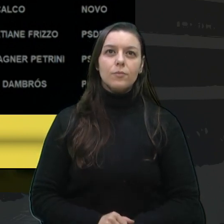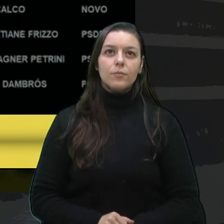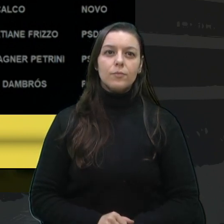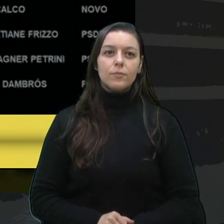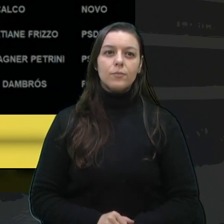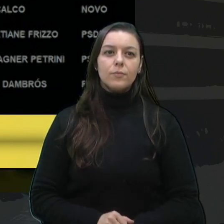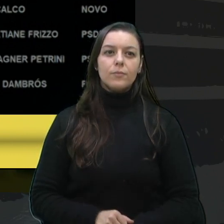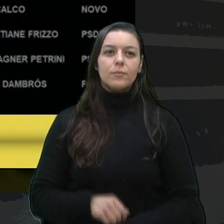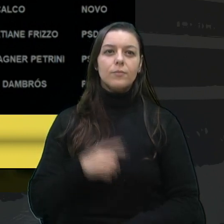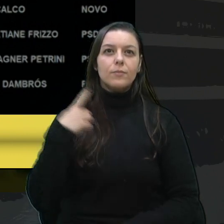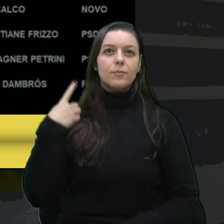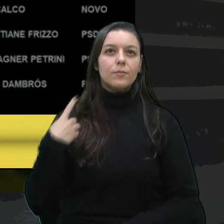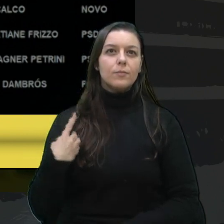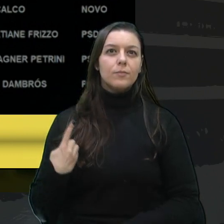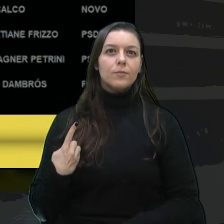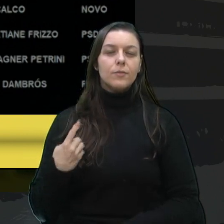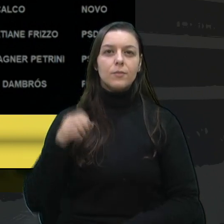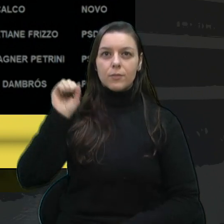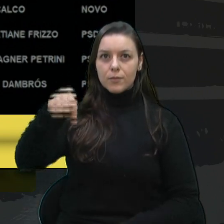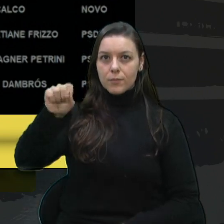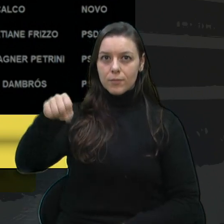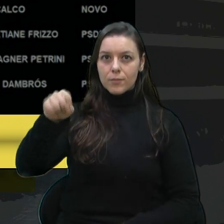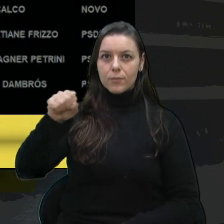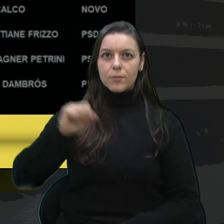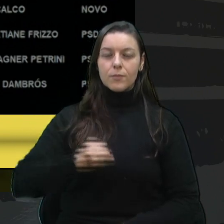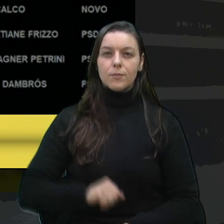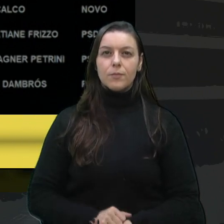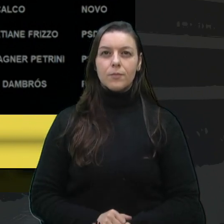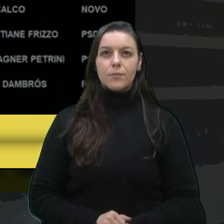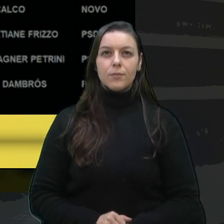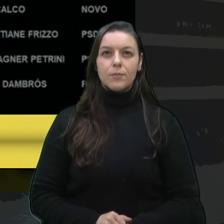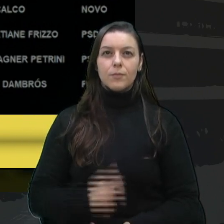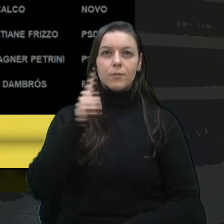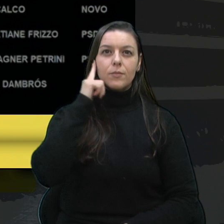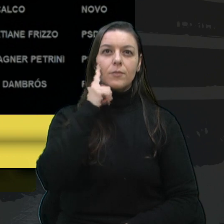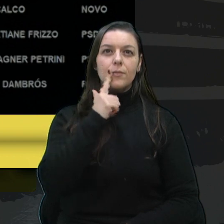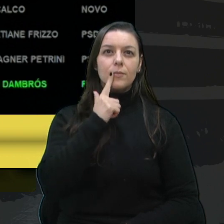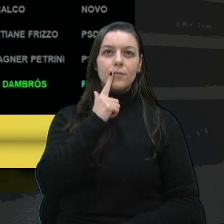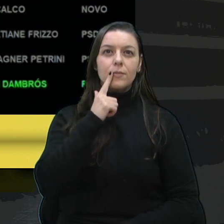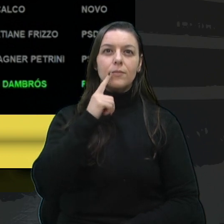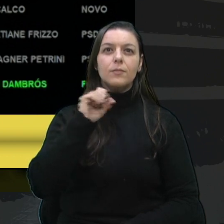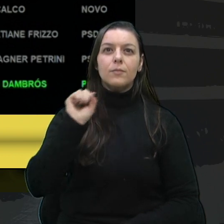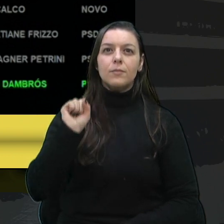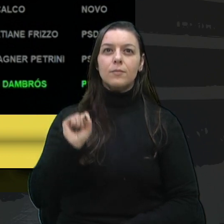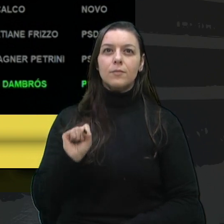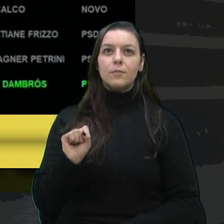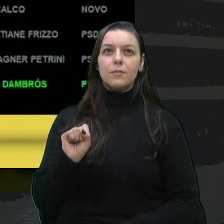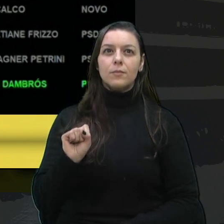Gladys? Voto sim. Sim, vereador Lucas? Alexandre, vai.